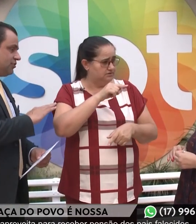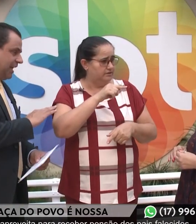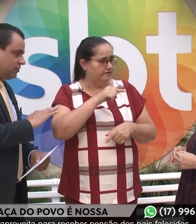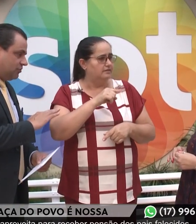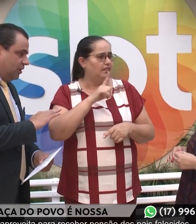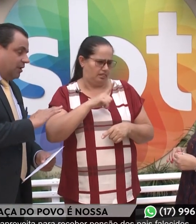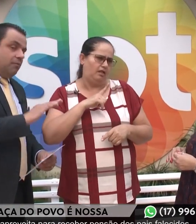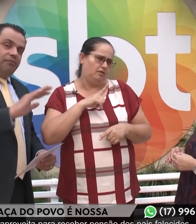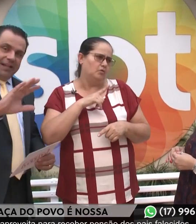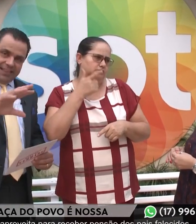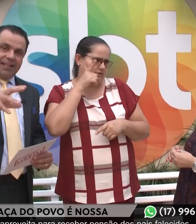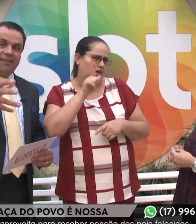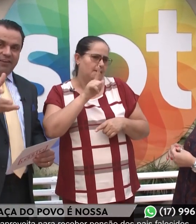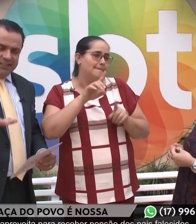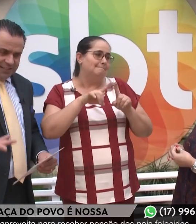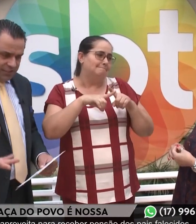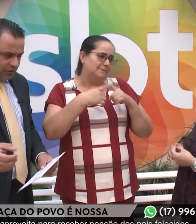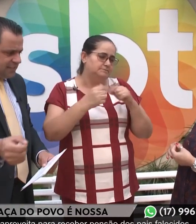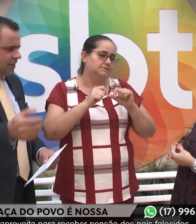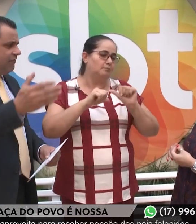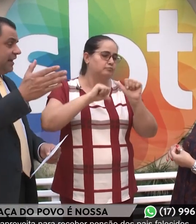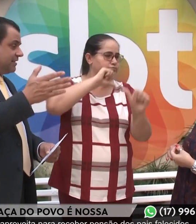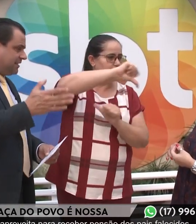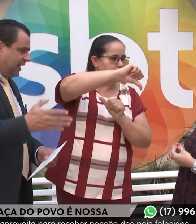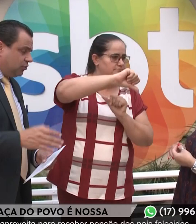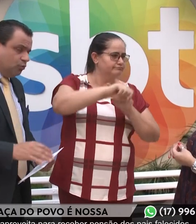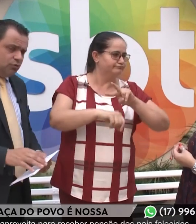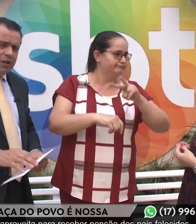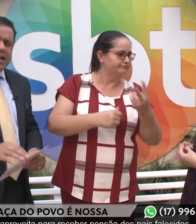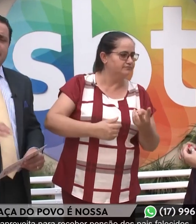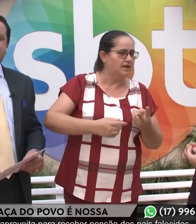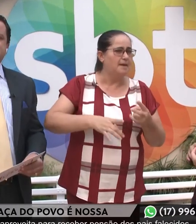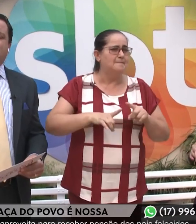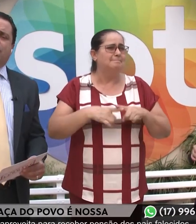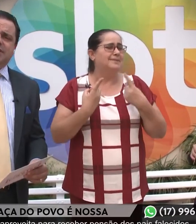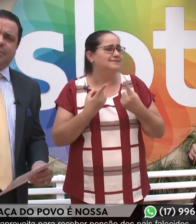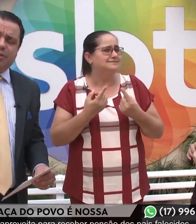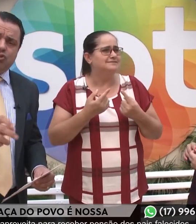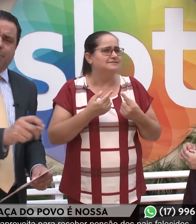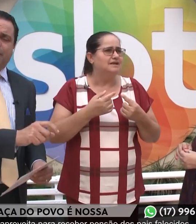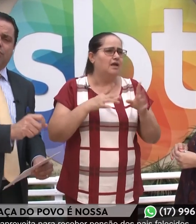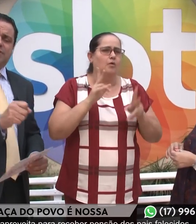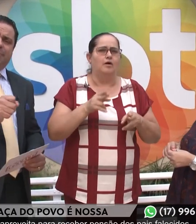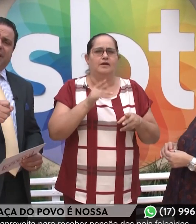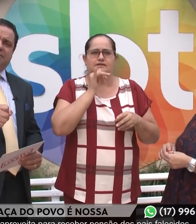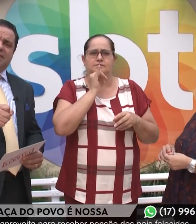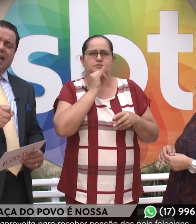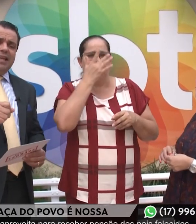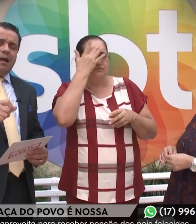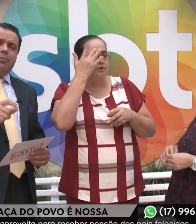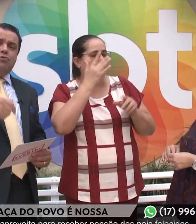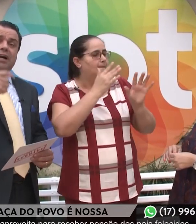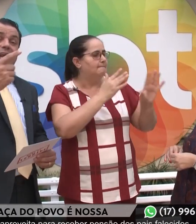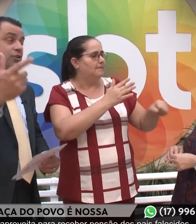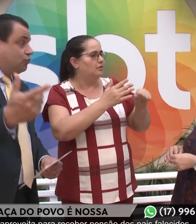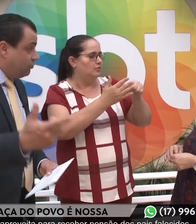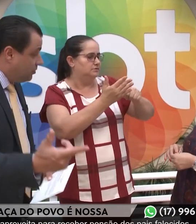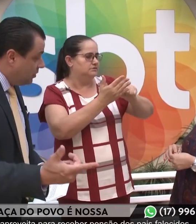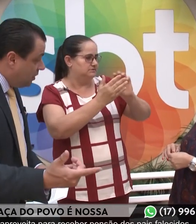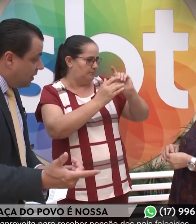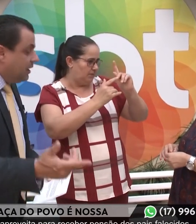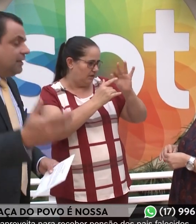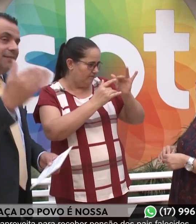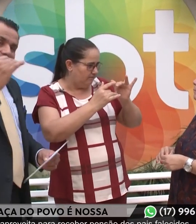vai ter sucesso. Vai ter que reverter a situação, vai cancelar tudo. Mesma coisa se a pessoa pegou o CPF dela e abriu um